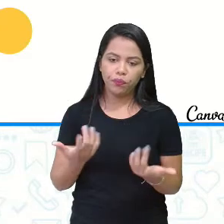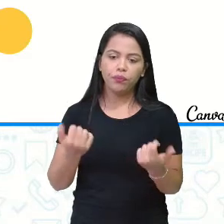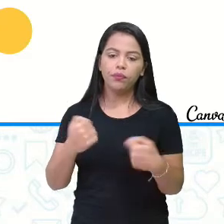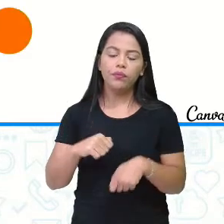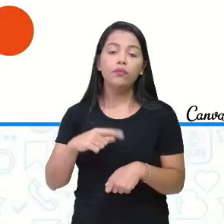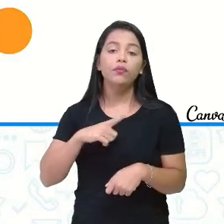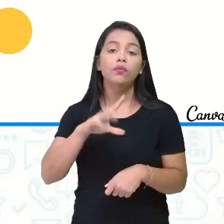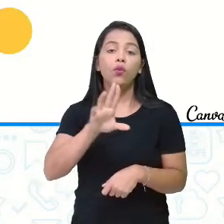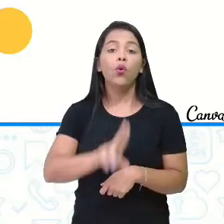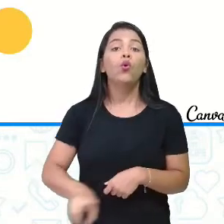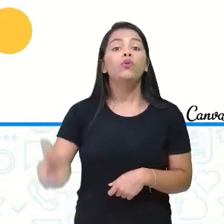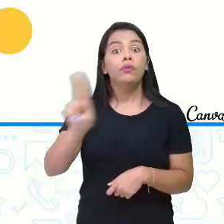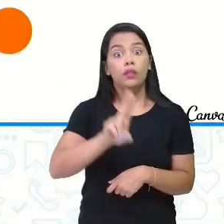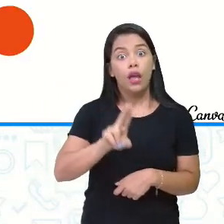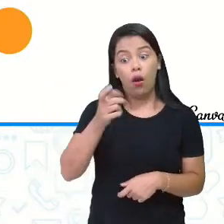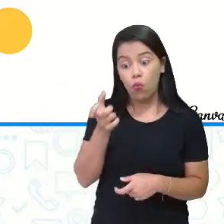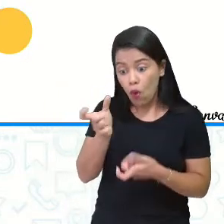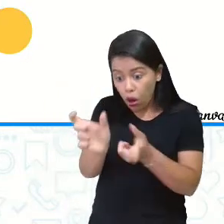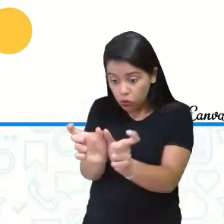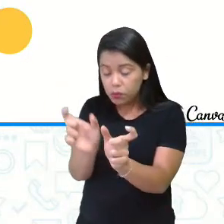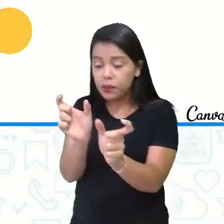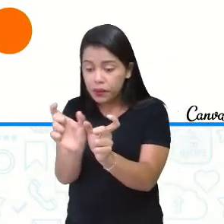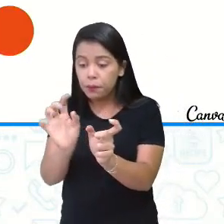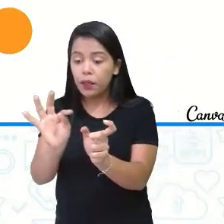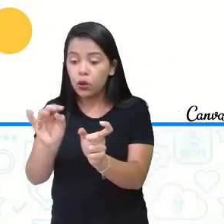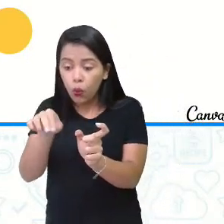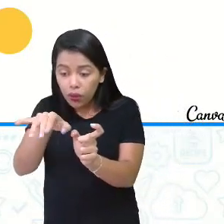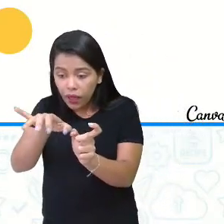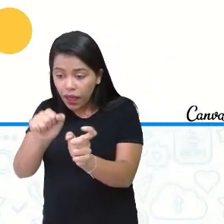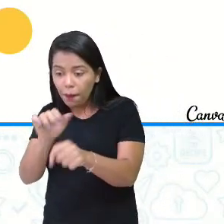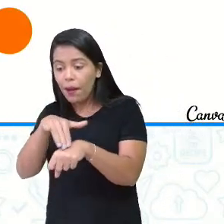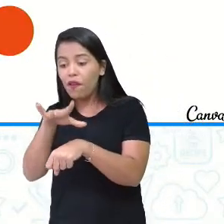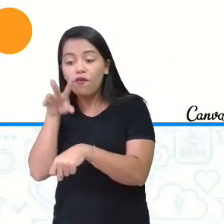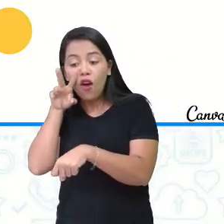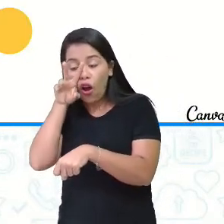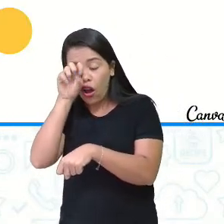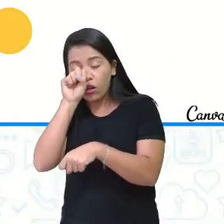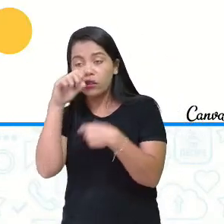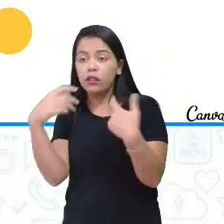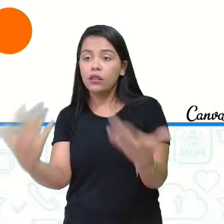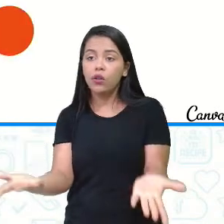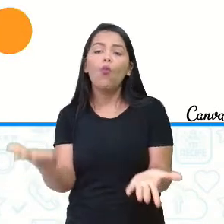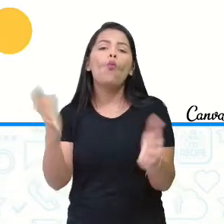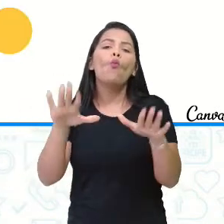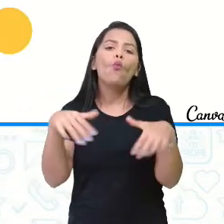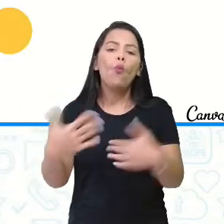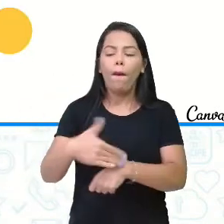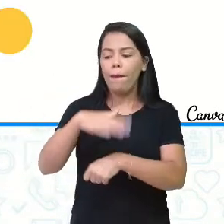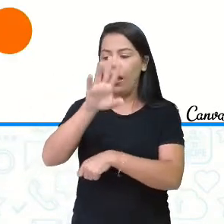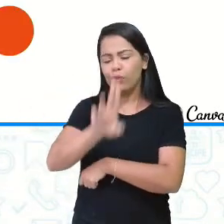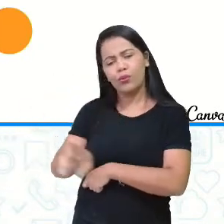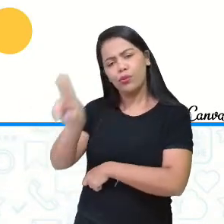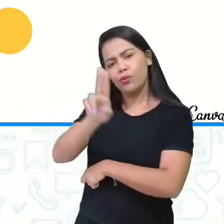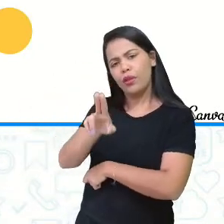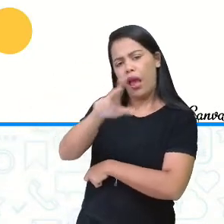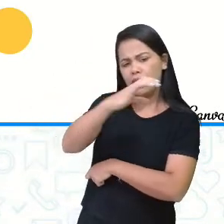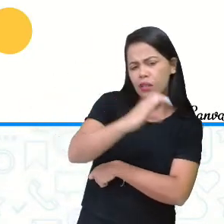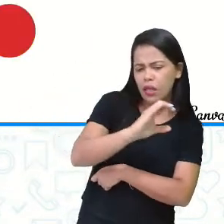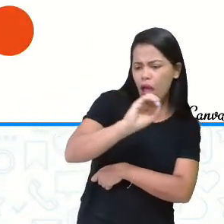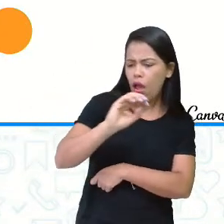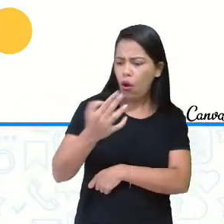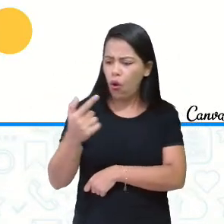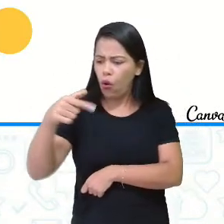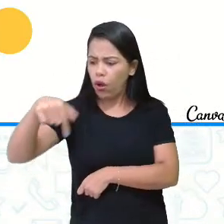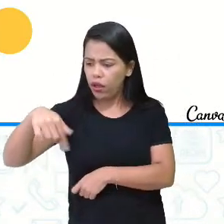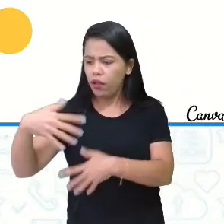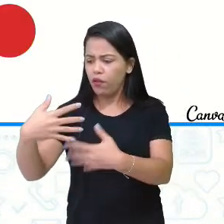que é uma palavra oxítona. Então, a versão com Q é a mais utilizada. Vamos falar sobre sílaba